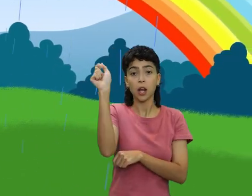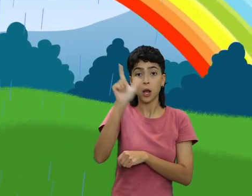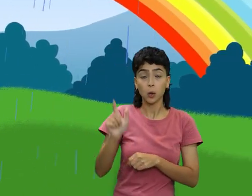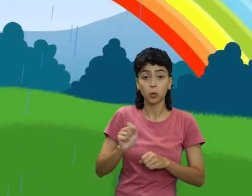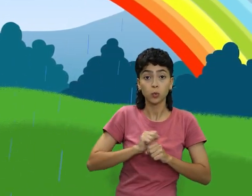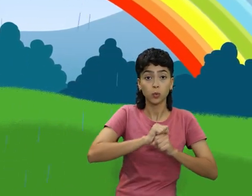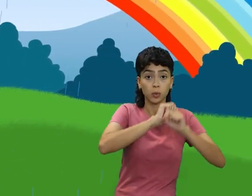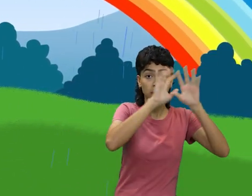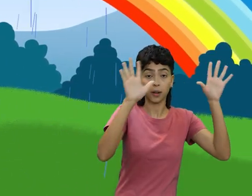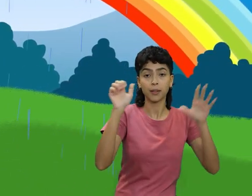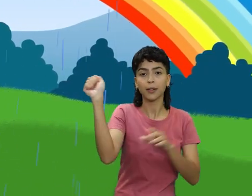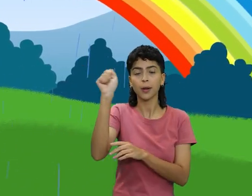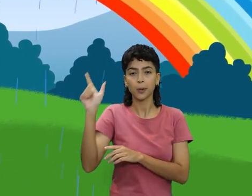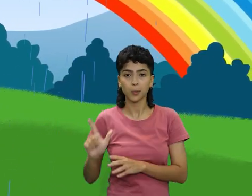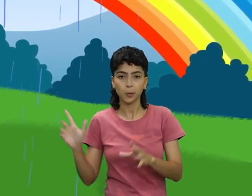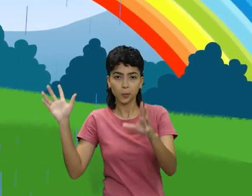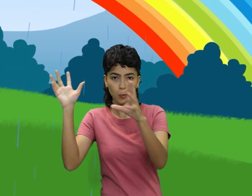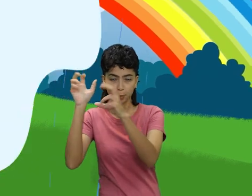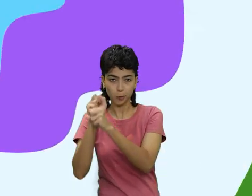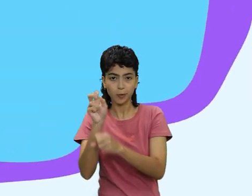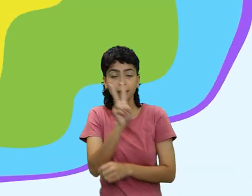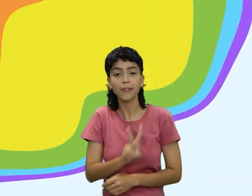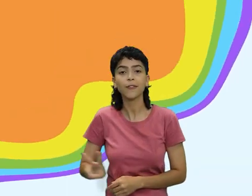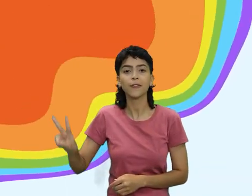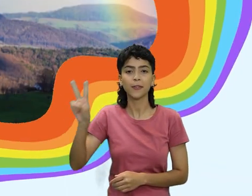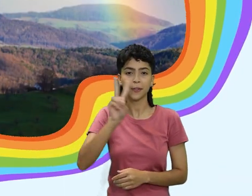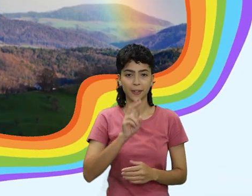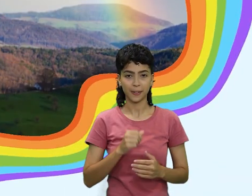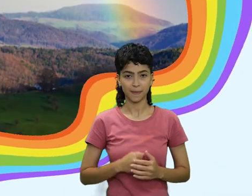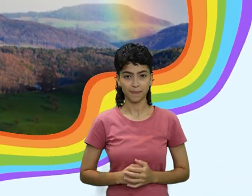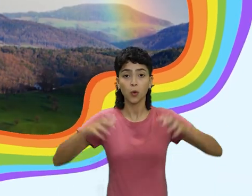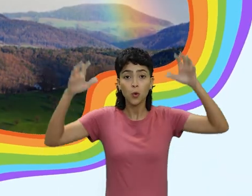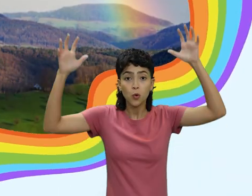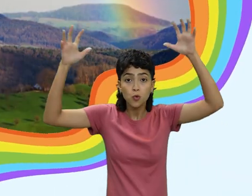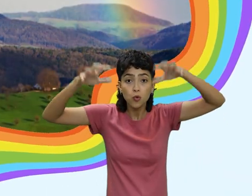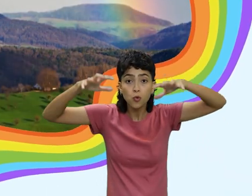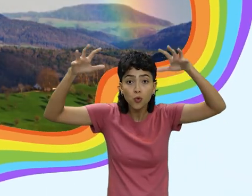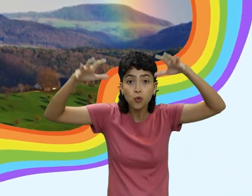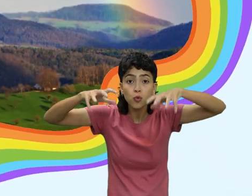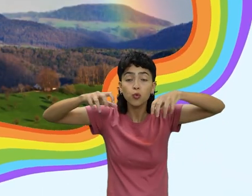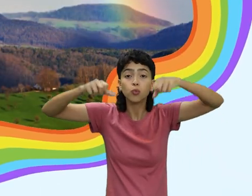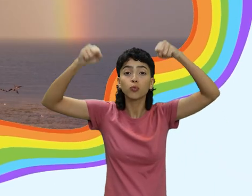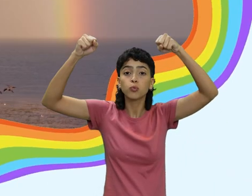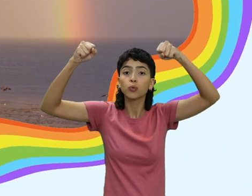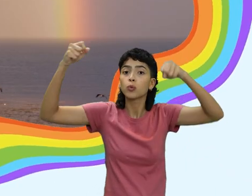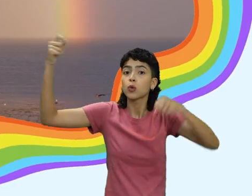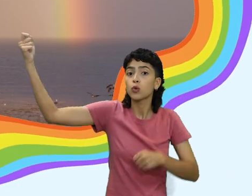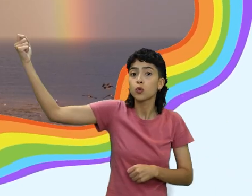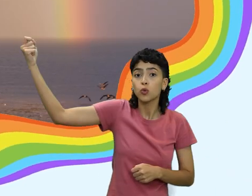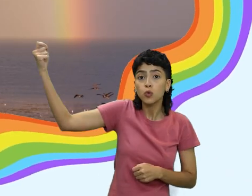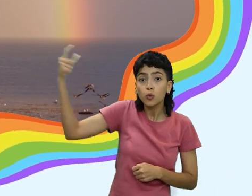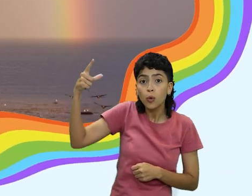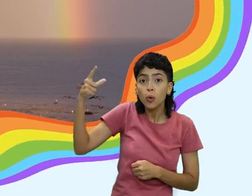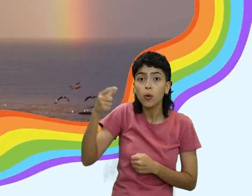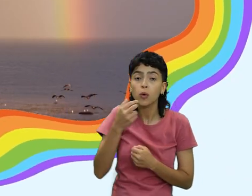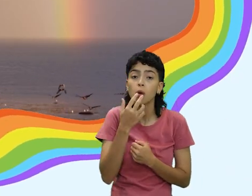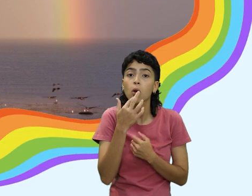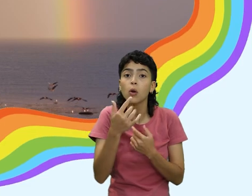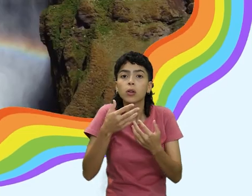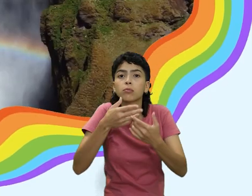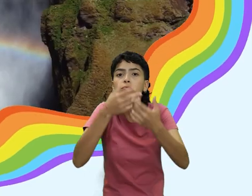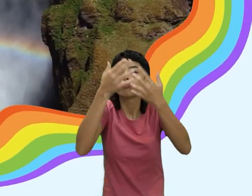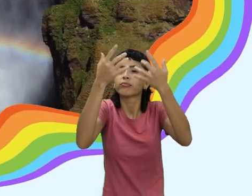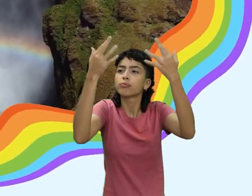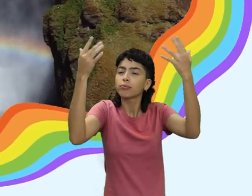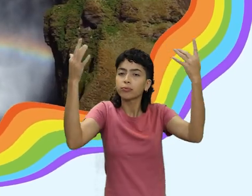azul, anil e violeta. É por isso que a gente vê arco-íris quando o sol aparece logo após uma chuva. Ou